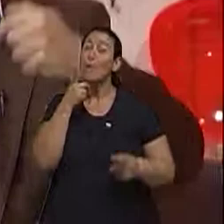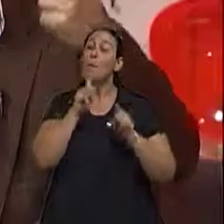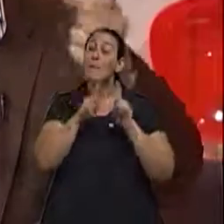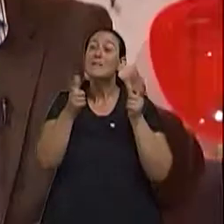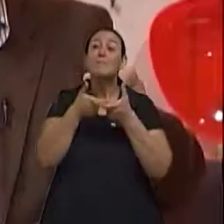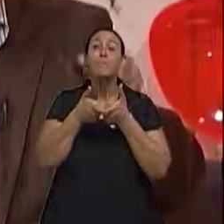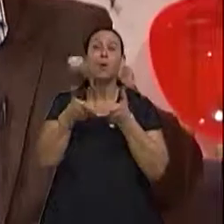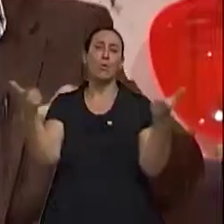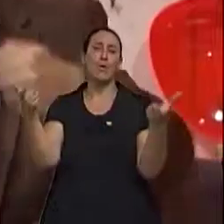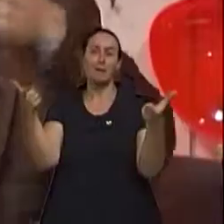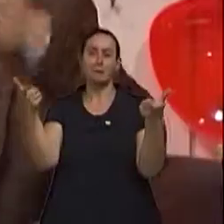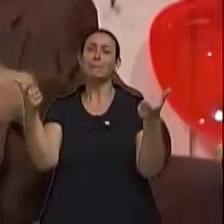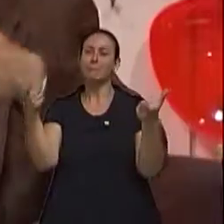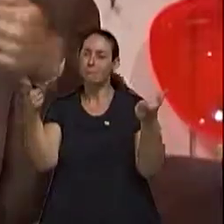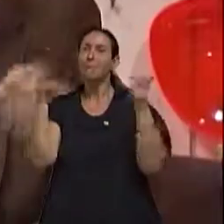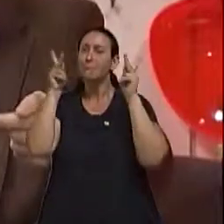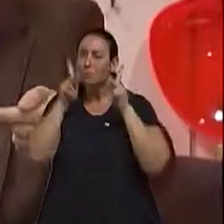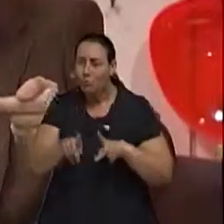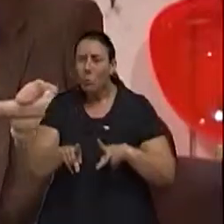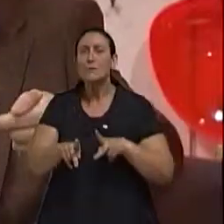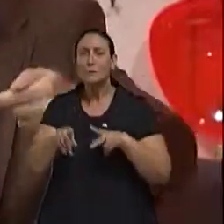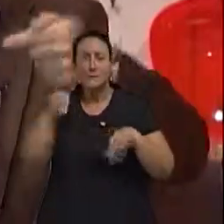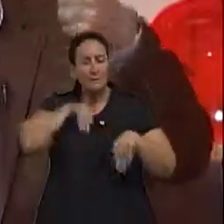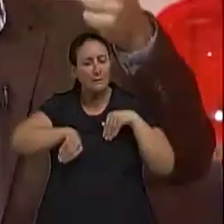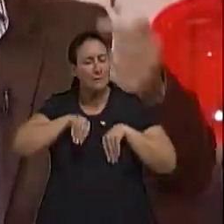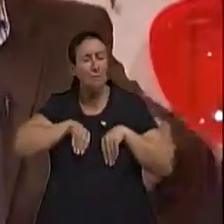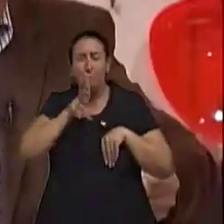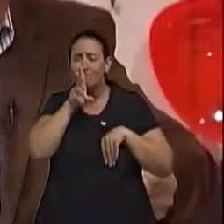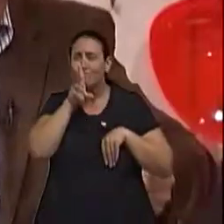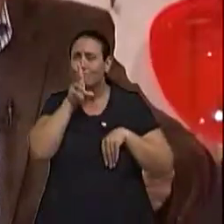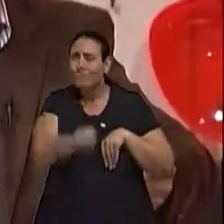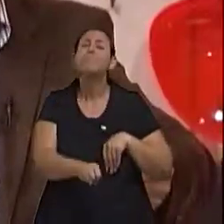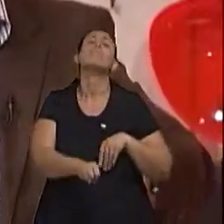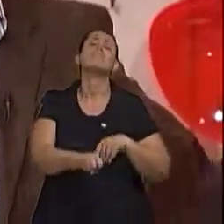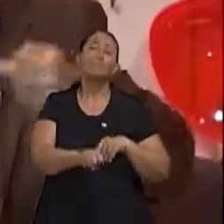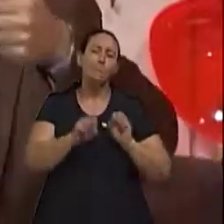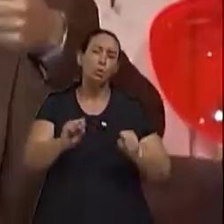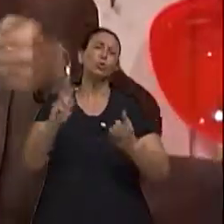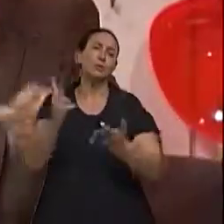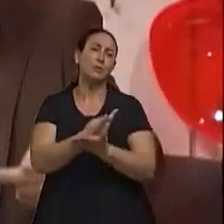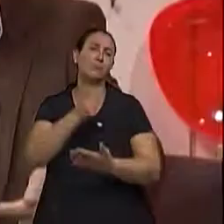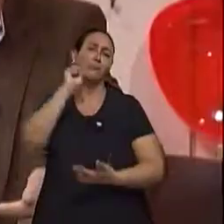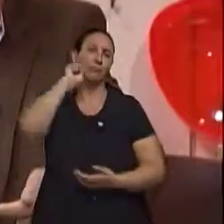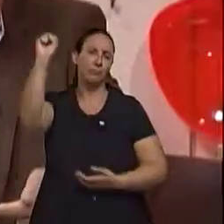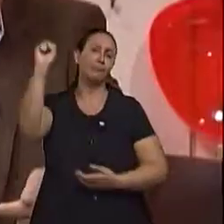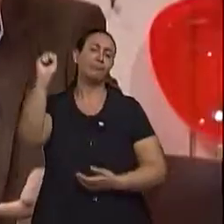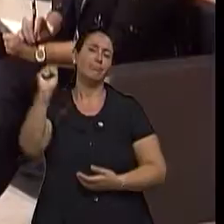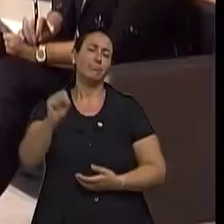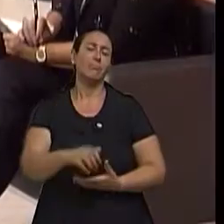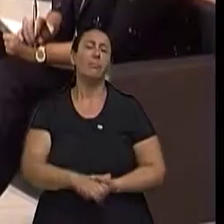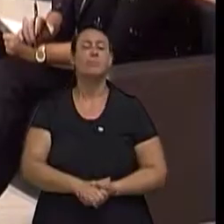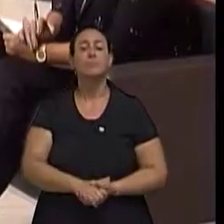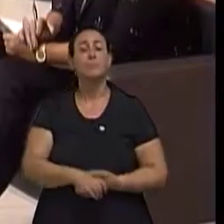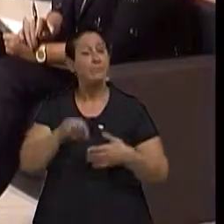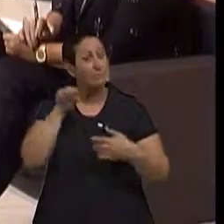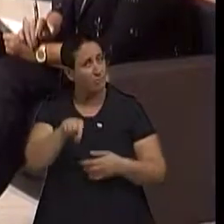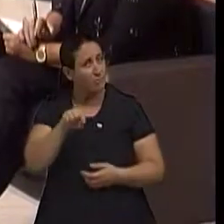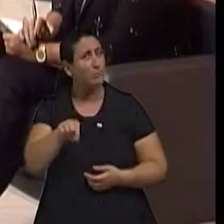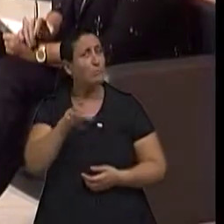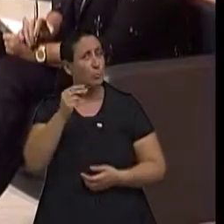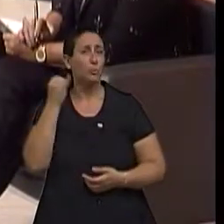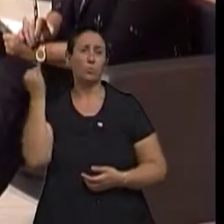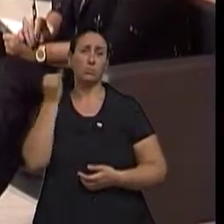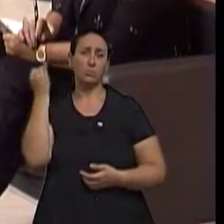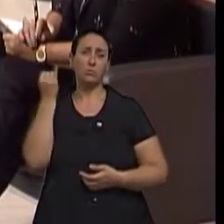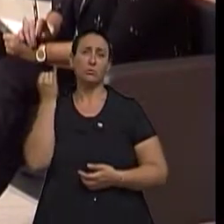pessoas deprimidas podem vir, se não buscarem atendimento, a tentar o suicídio. E isso é uma coisa muito